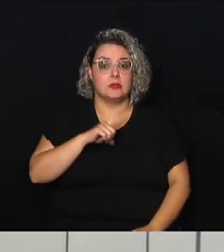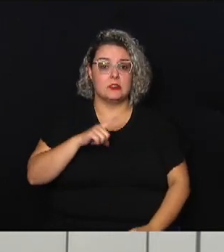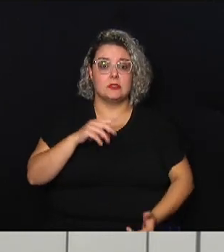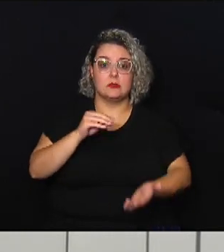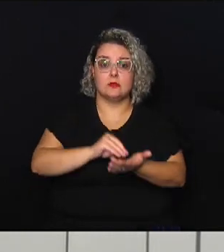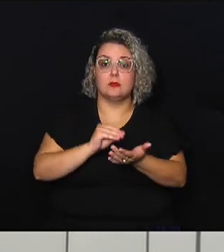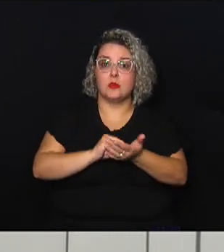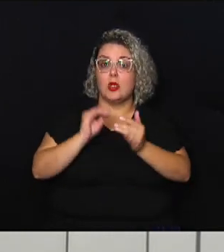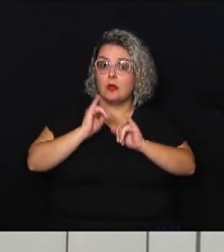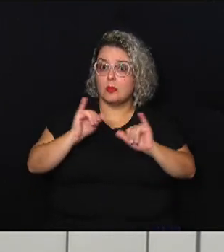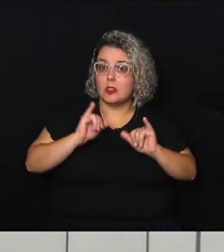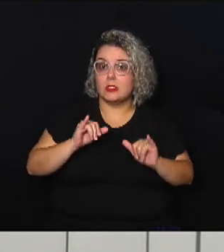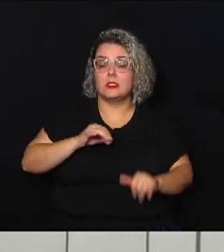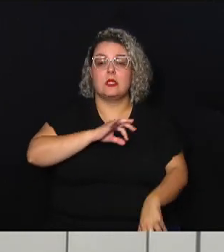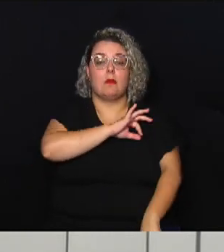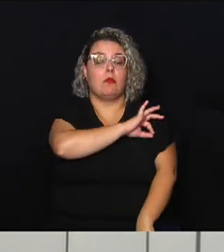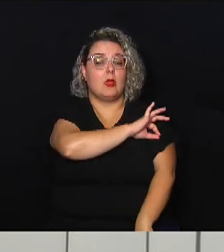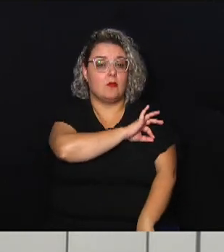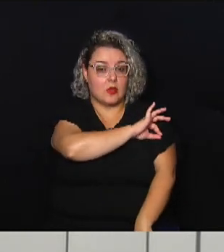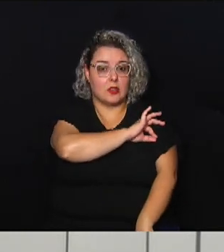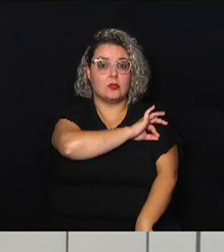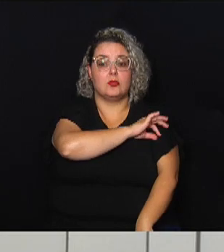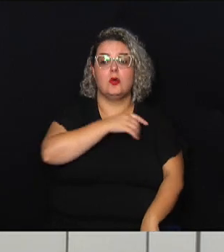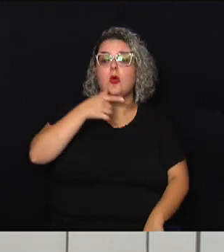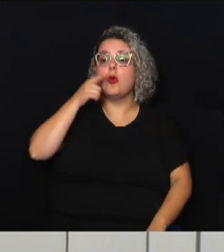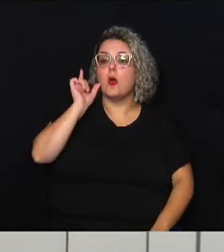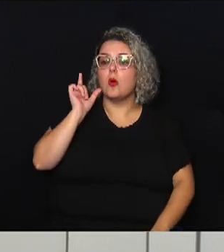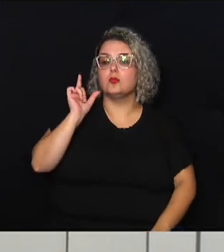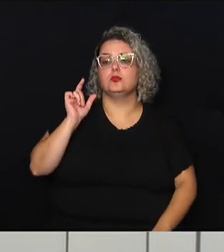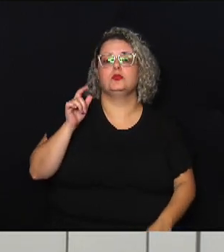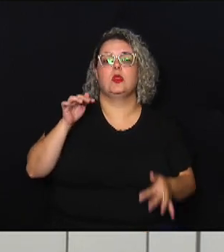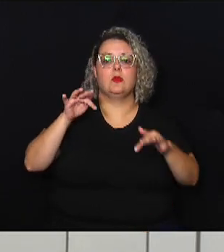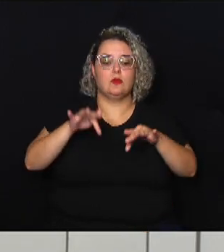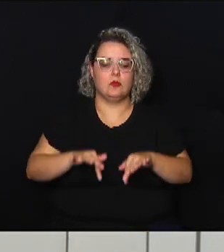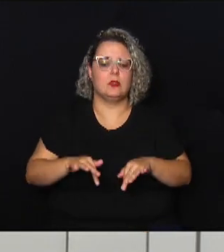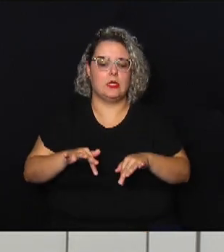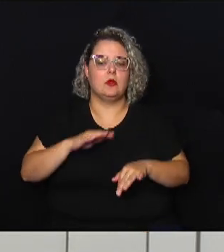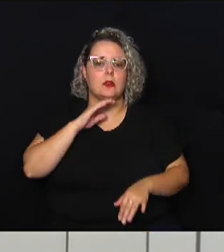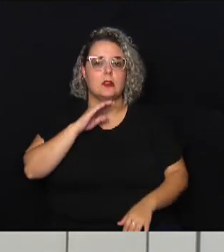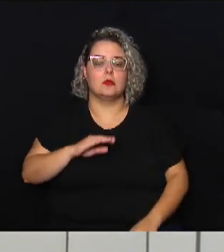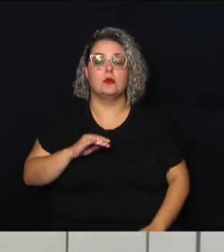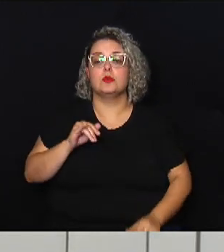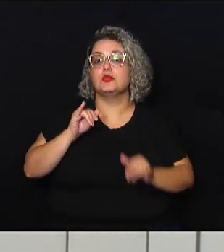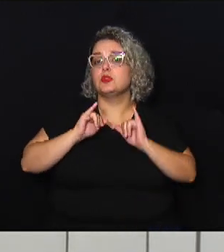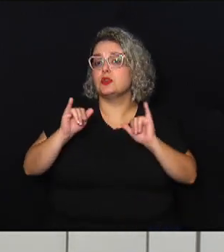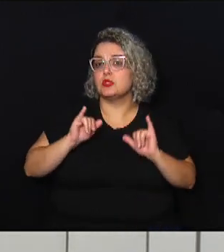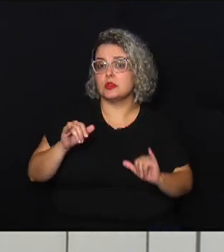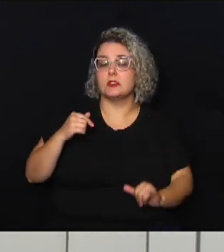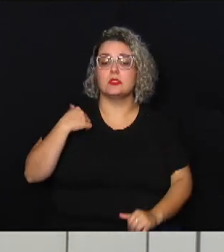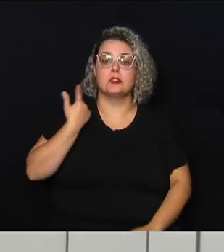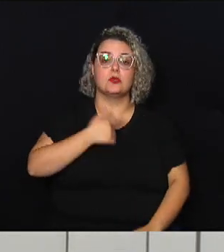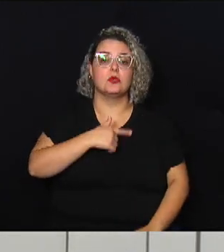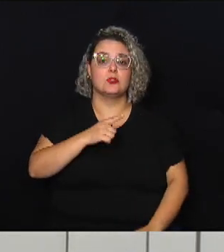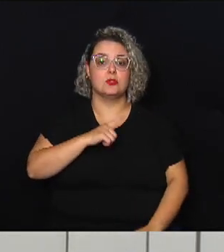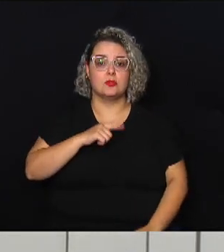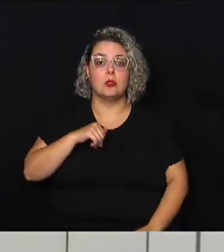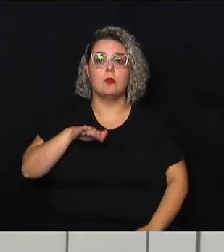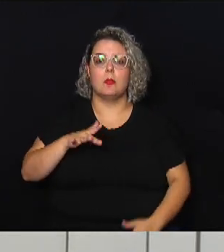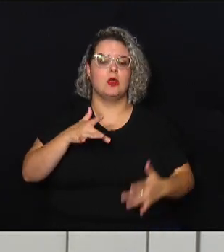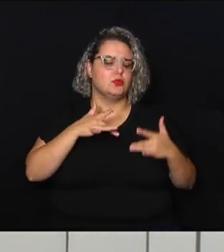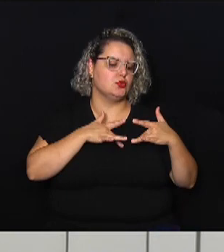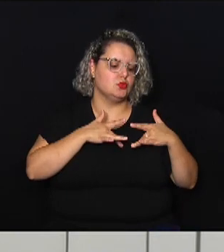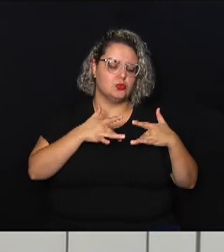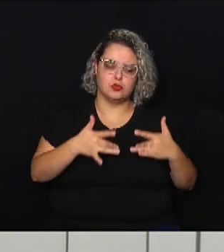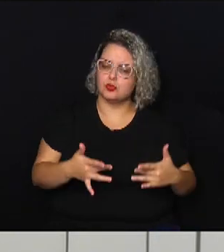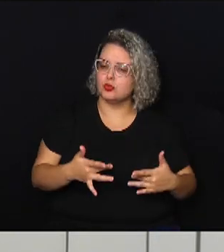notícia da Prefeitura que foi ontem no finalzinho da tarde dizendo que a gente teve então mais doações a gente